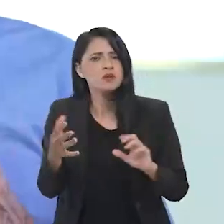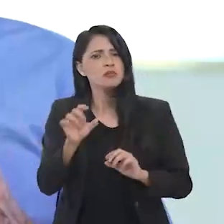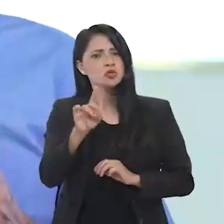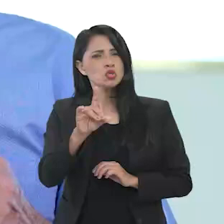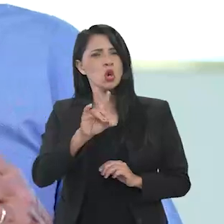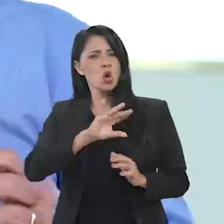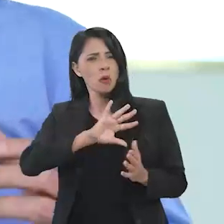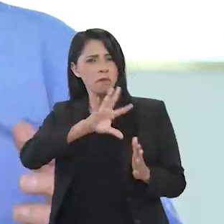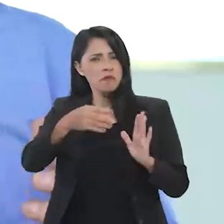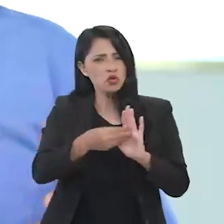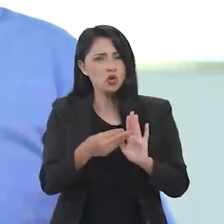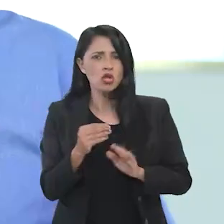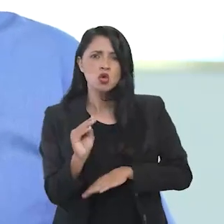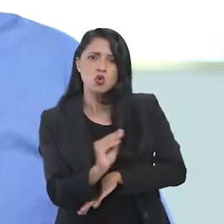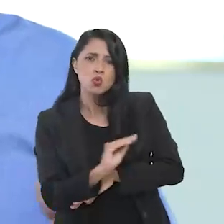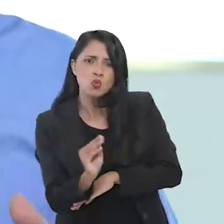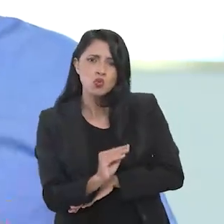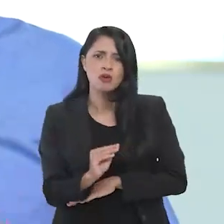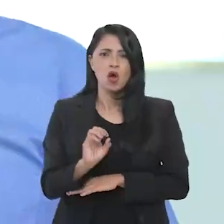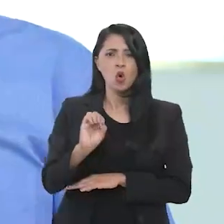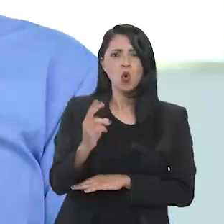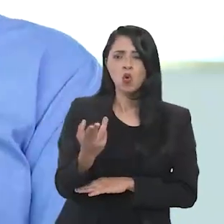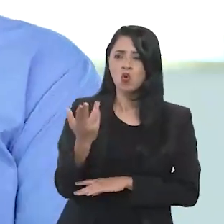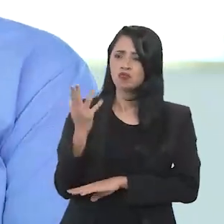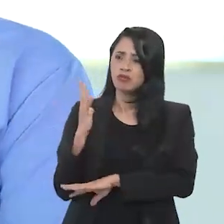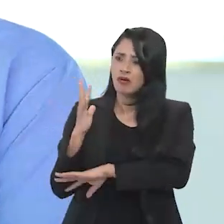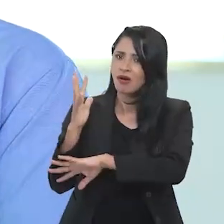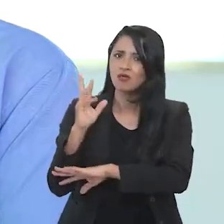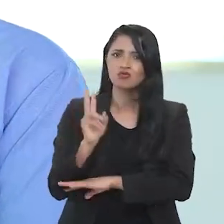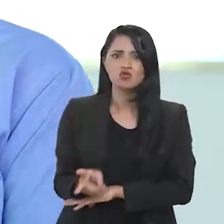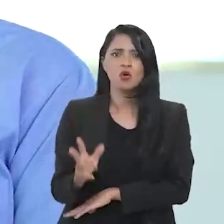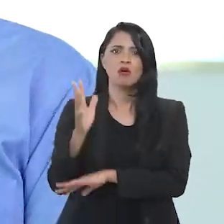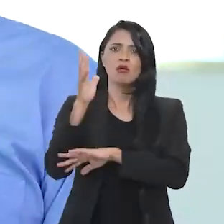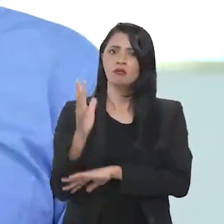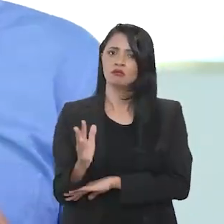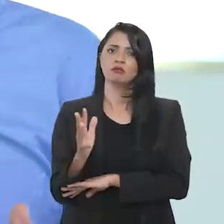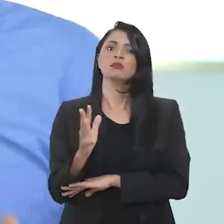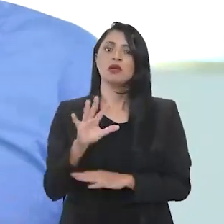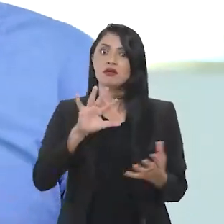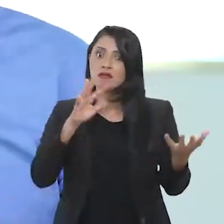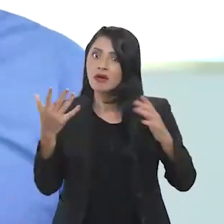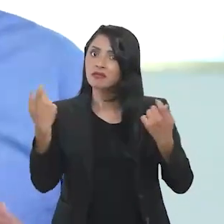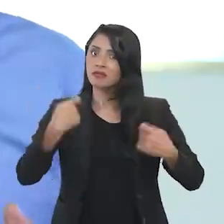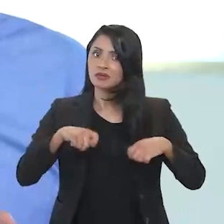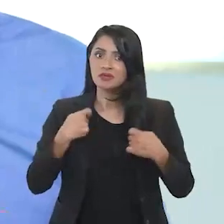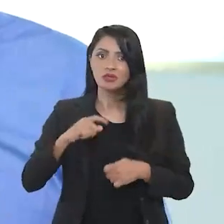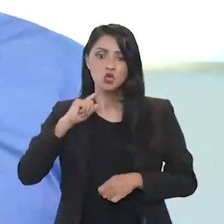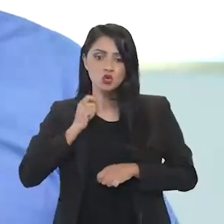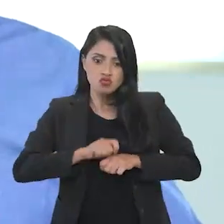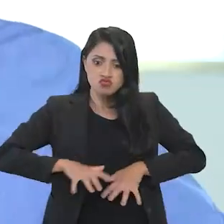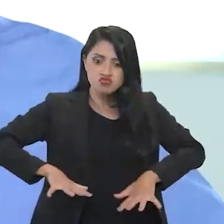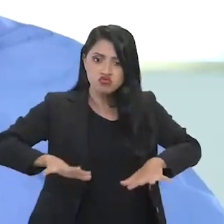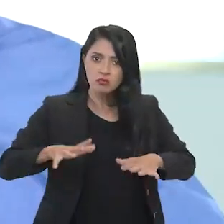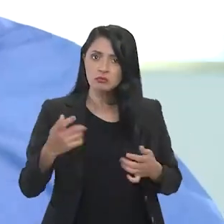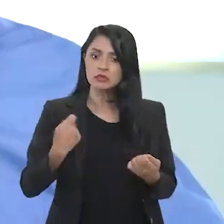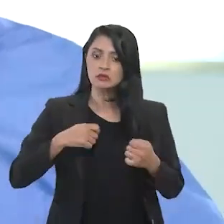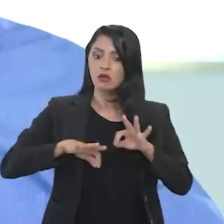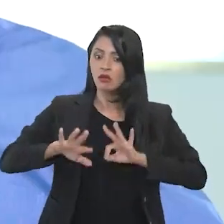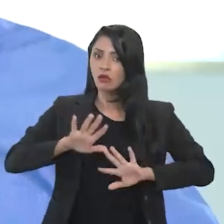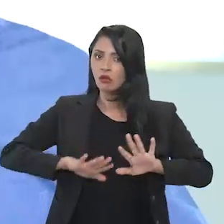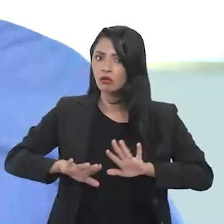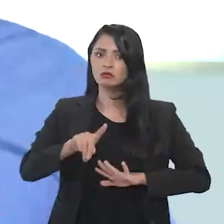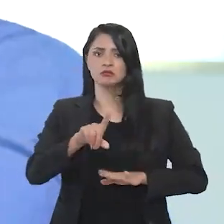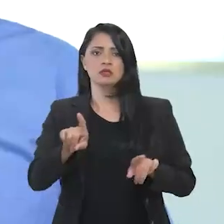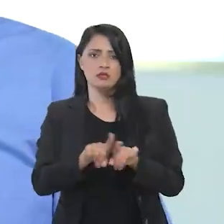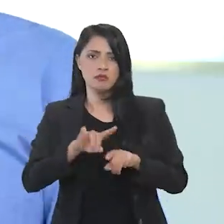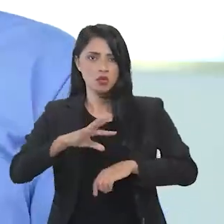A questão climática não é só cuidar da Amazônia e cuidar de manter a floresta em pé. A questão climática tem que cuidar do esgoto a céu aberto,